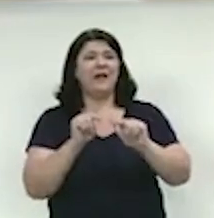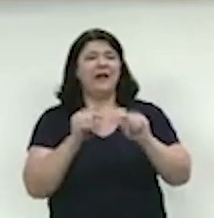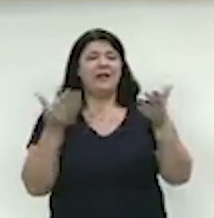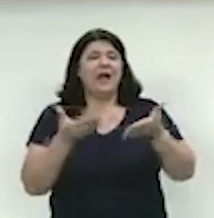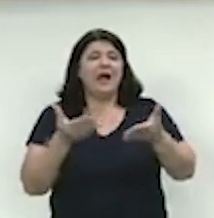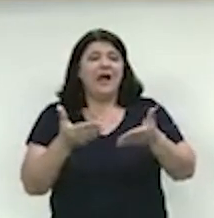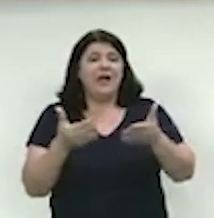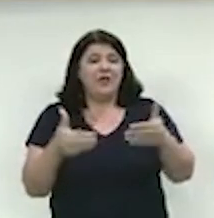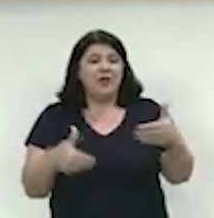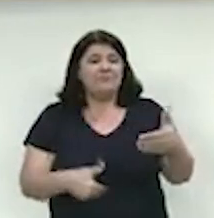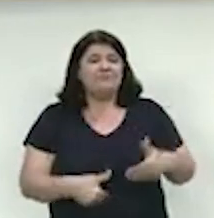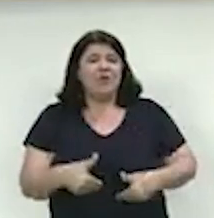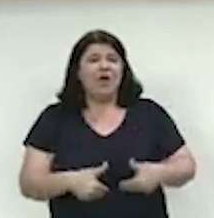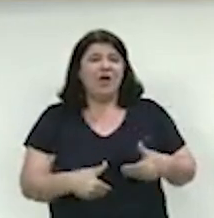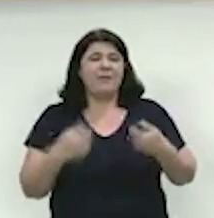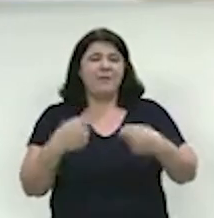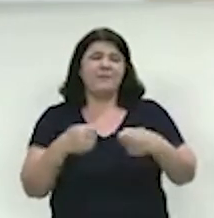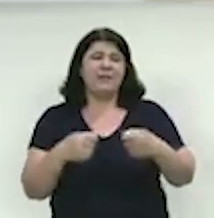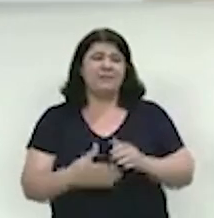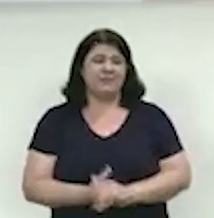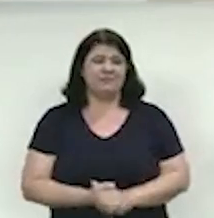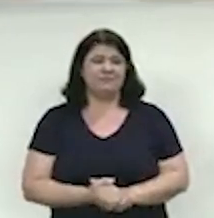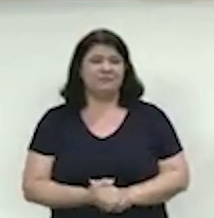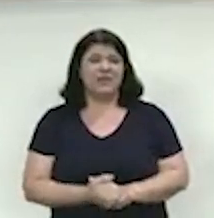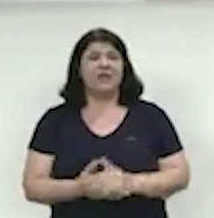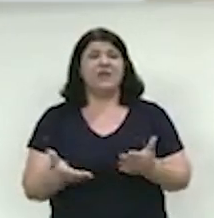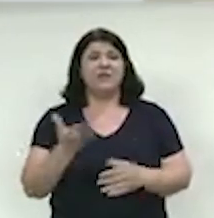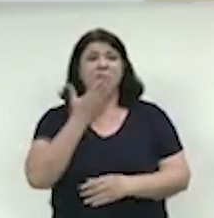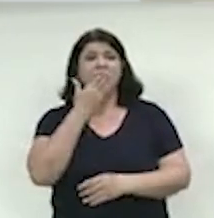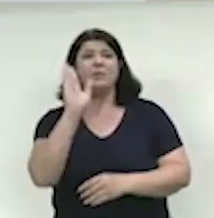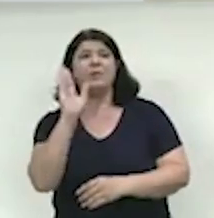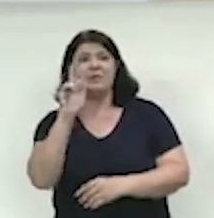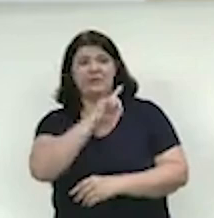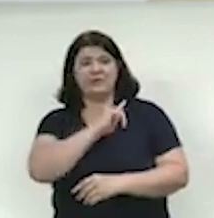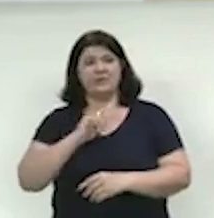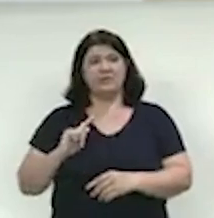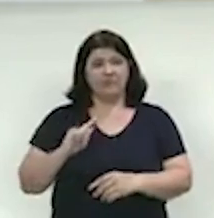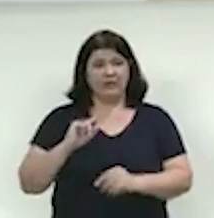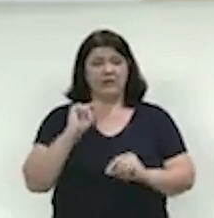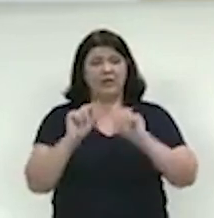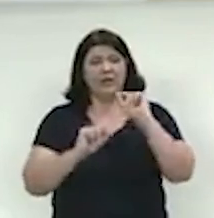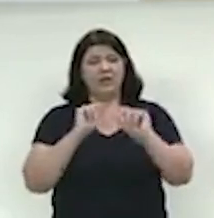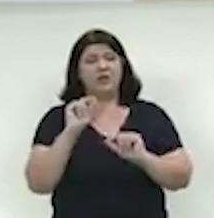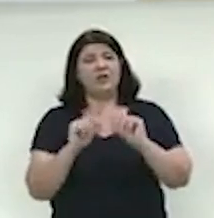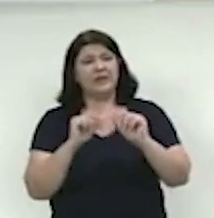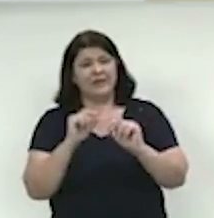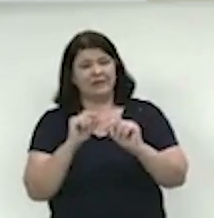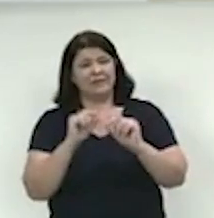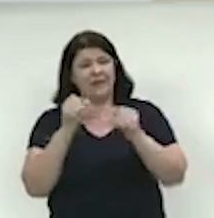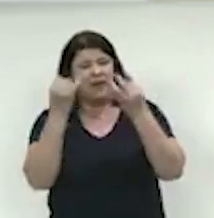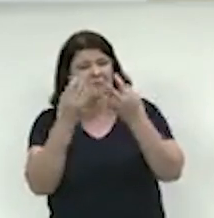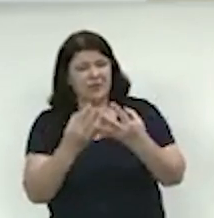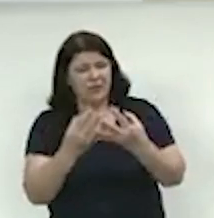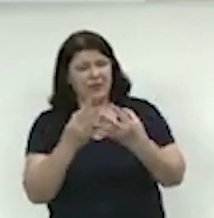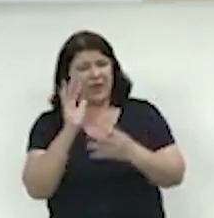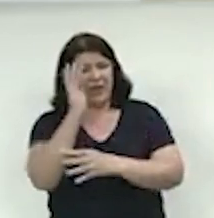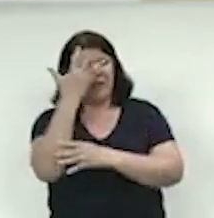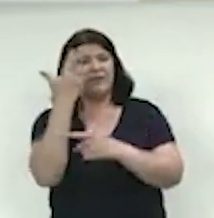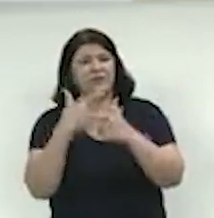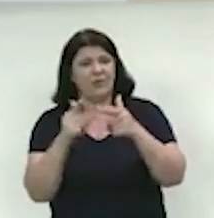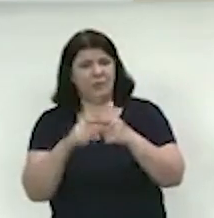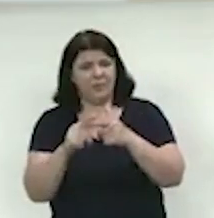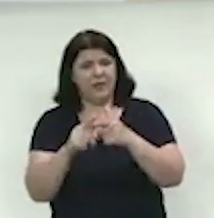passando necessidade. Foi promessa de campanha deste governo, que hoje tem o poder de resolver o problema, a busca por uma saída